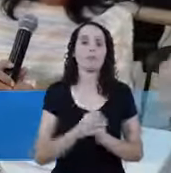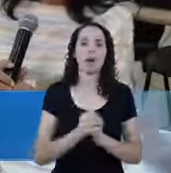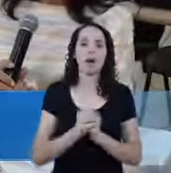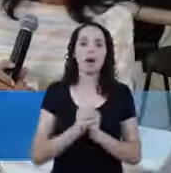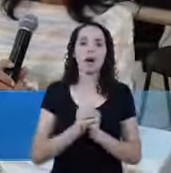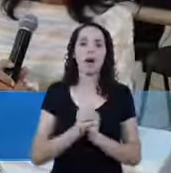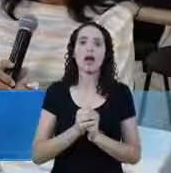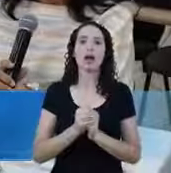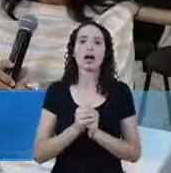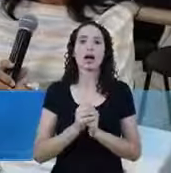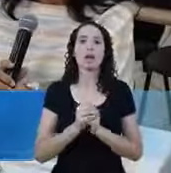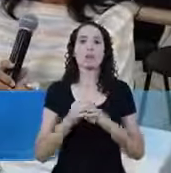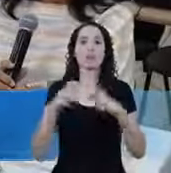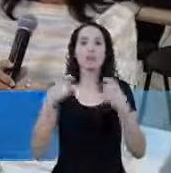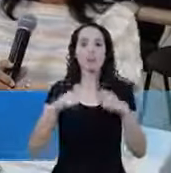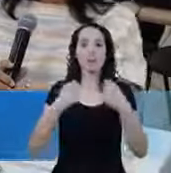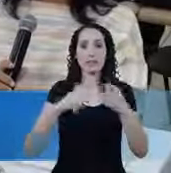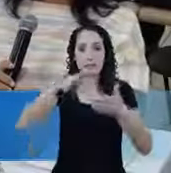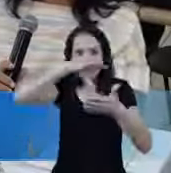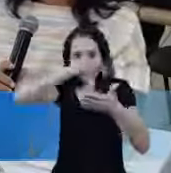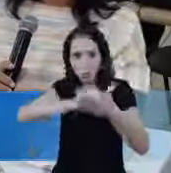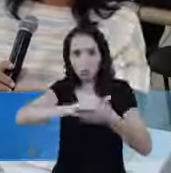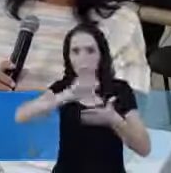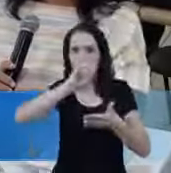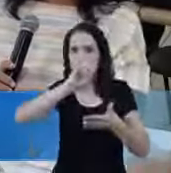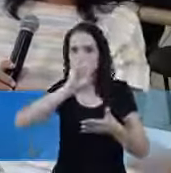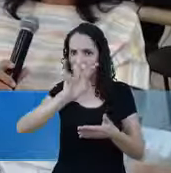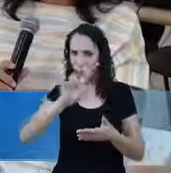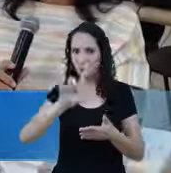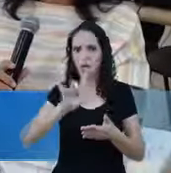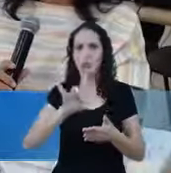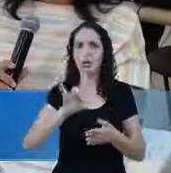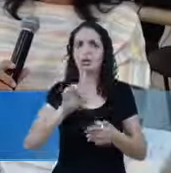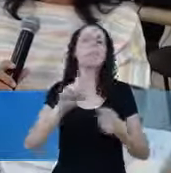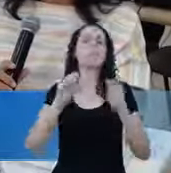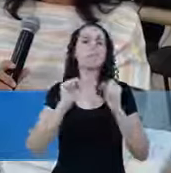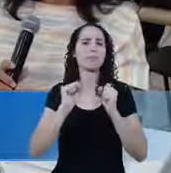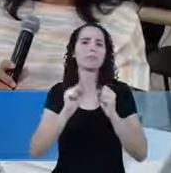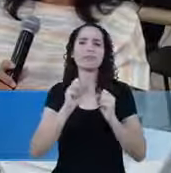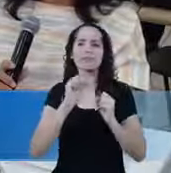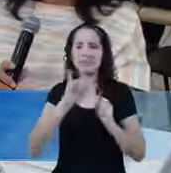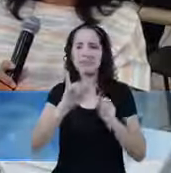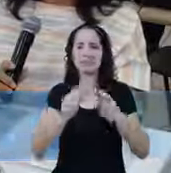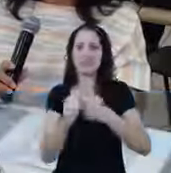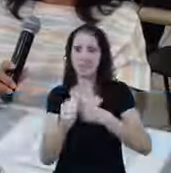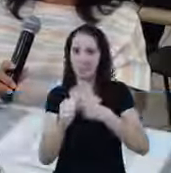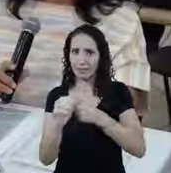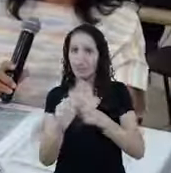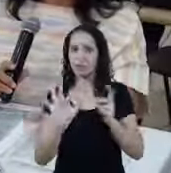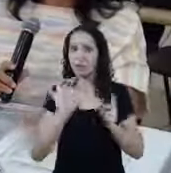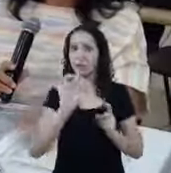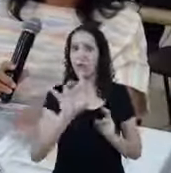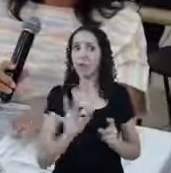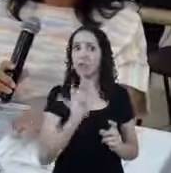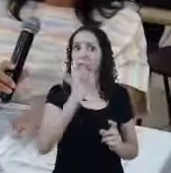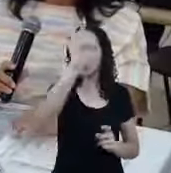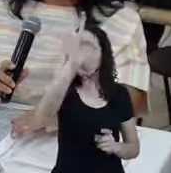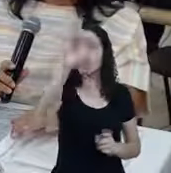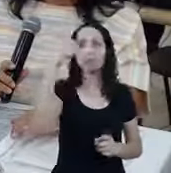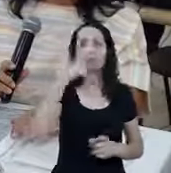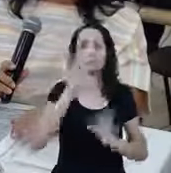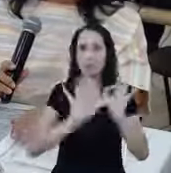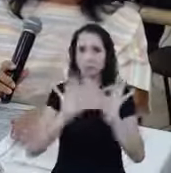Social Entendi Independente Isso poderá ser tratado Mas não agora Não é que é